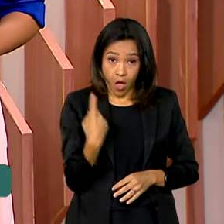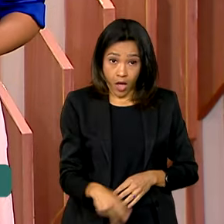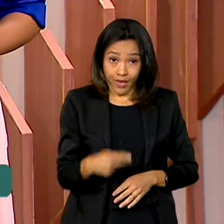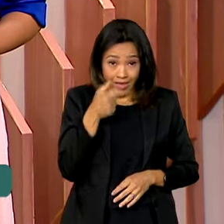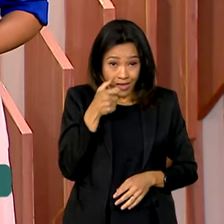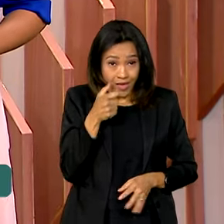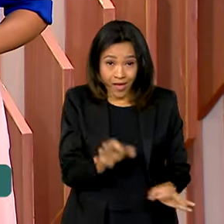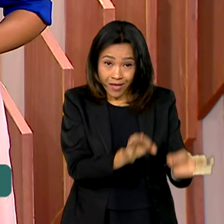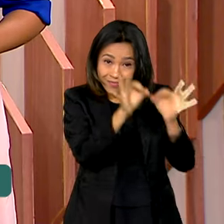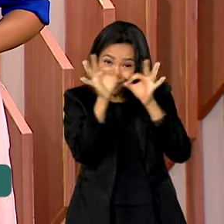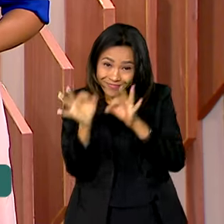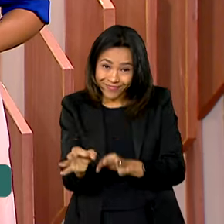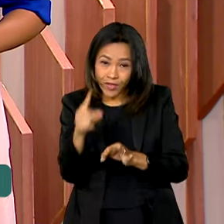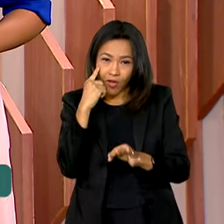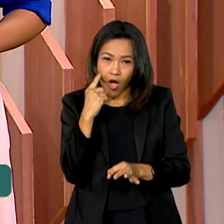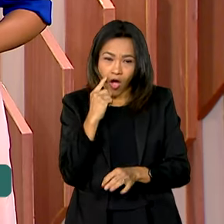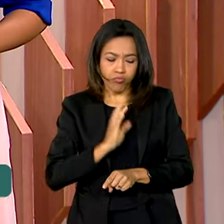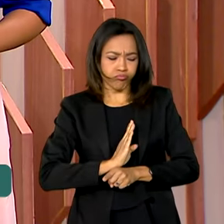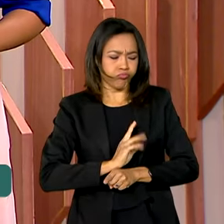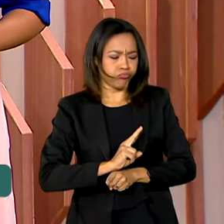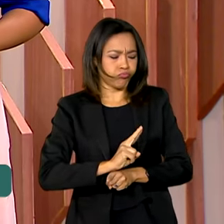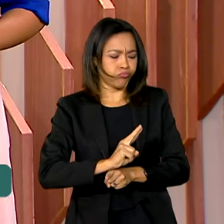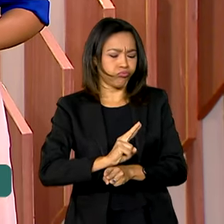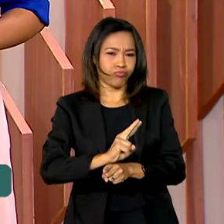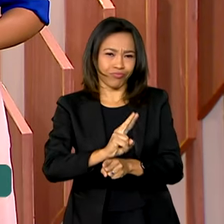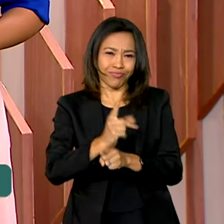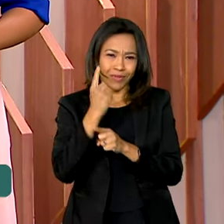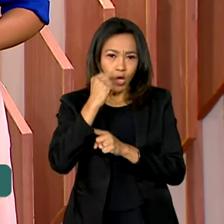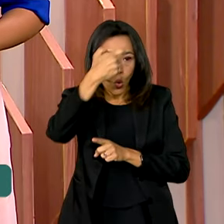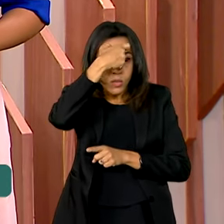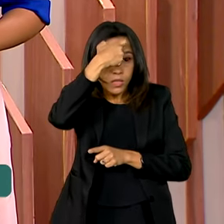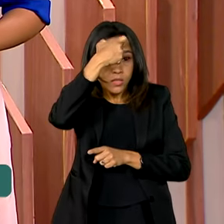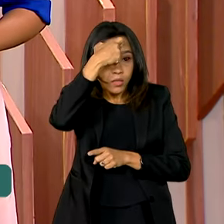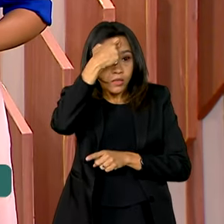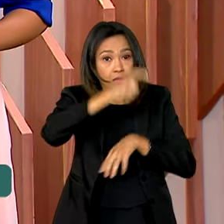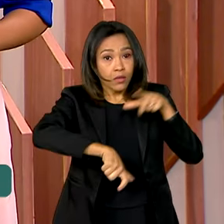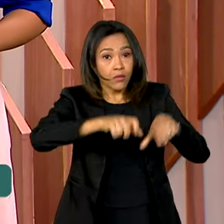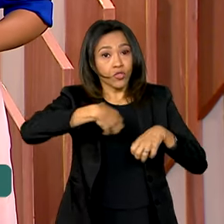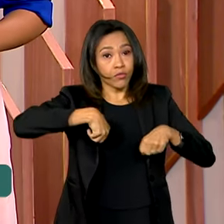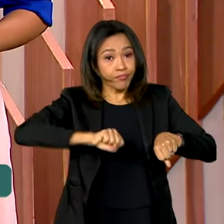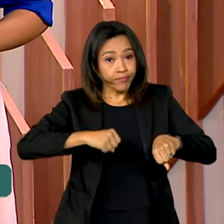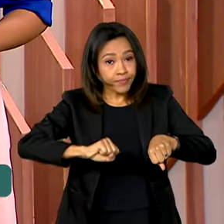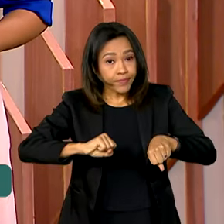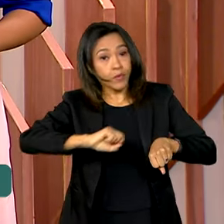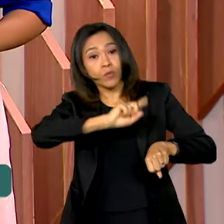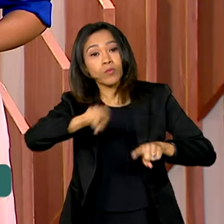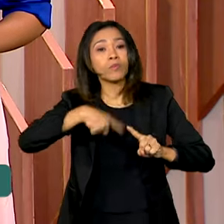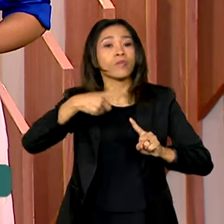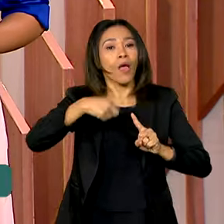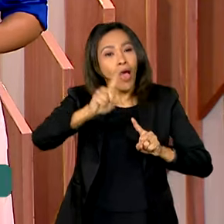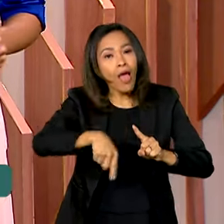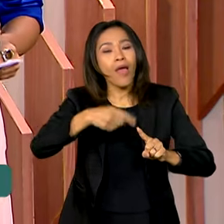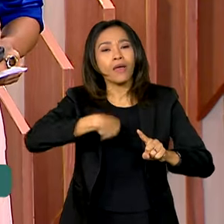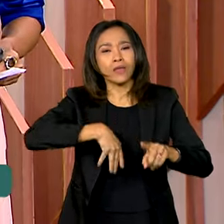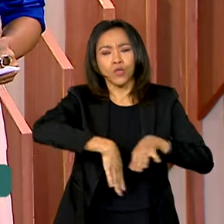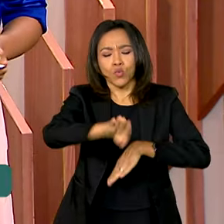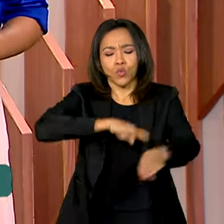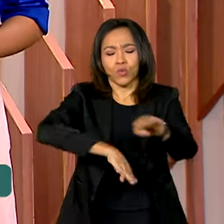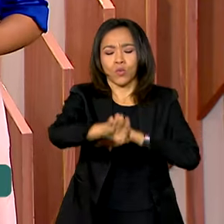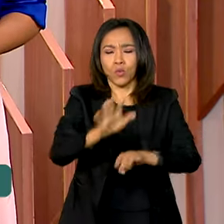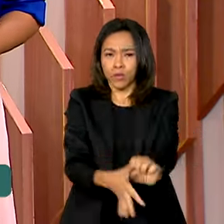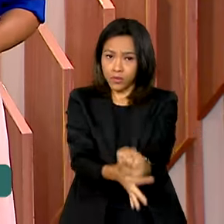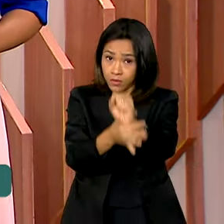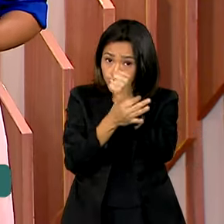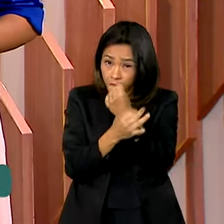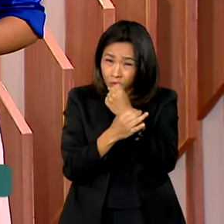aqui em Brasília uma blitz voltada à conscientização de motociclistas. A ideia é promover um trânsito mais seguro